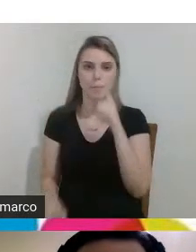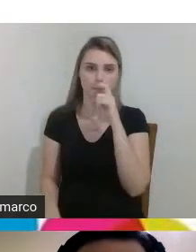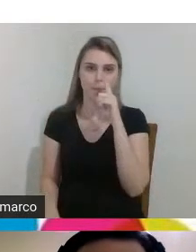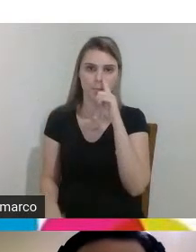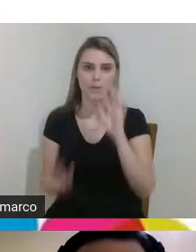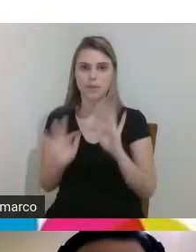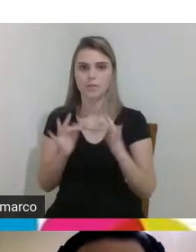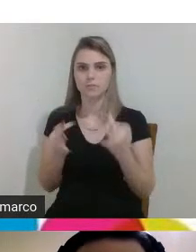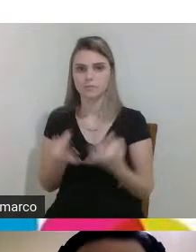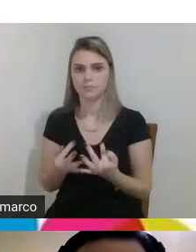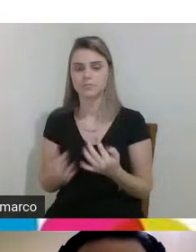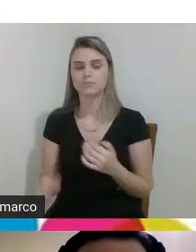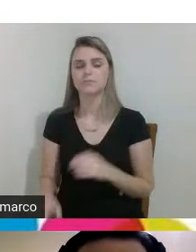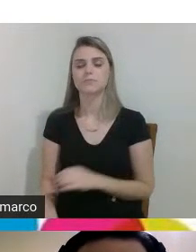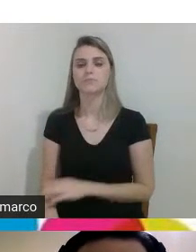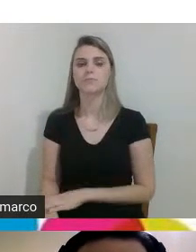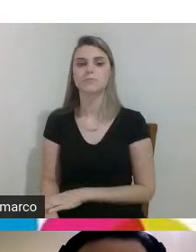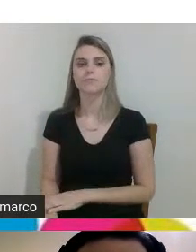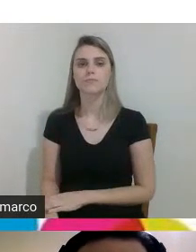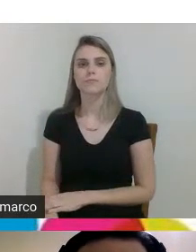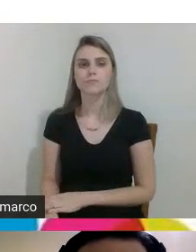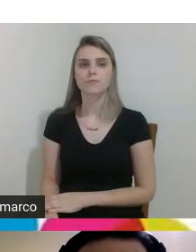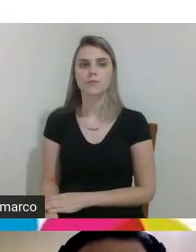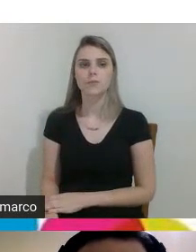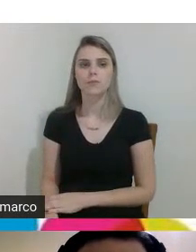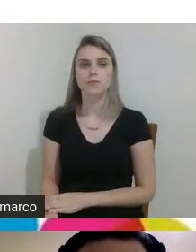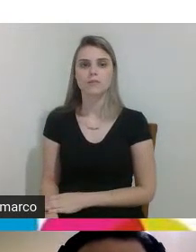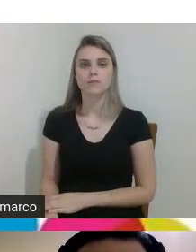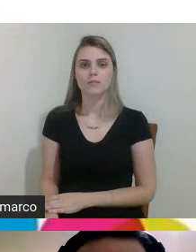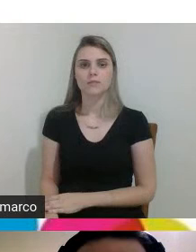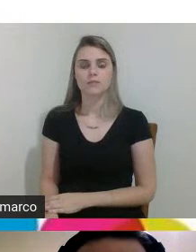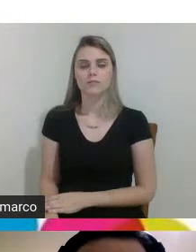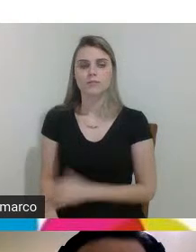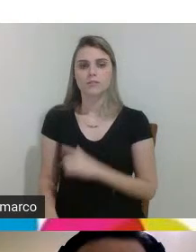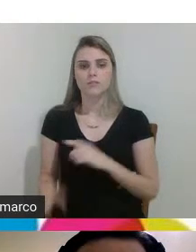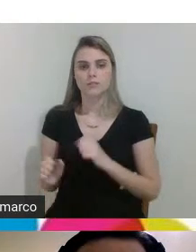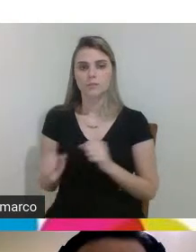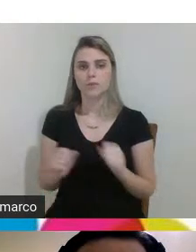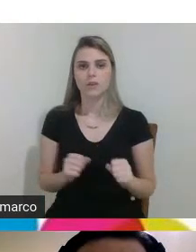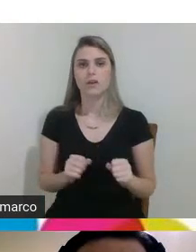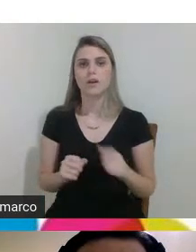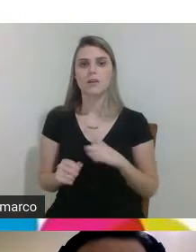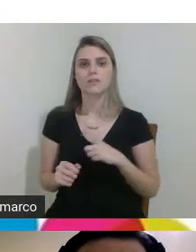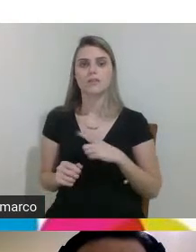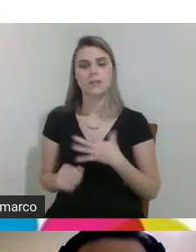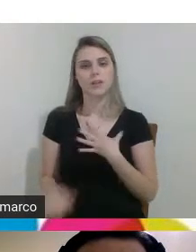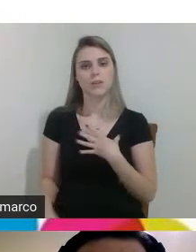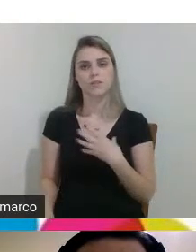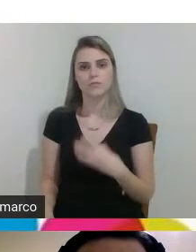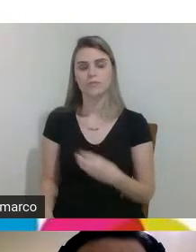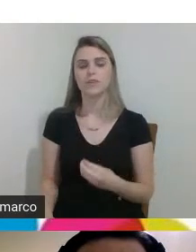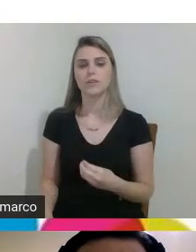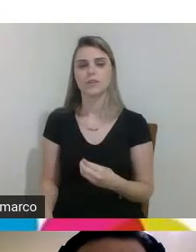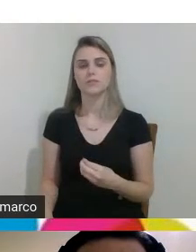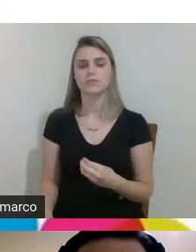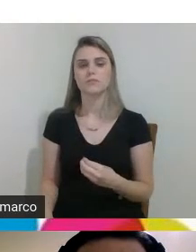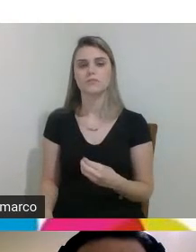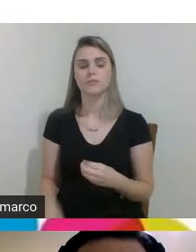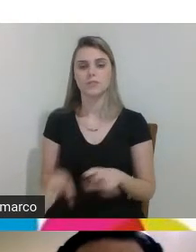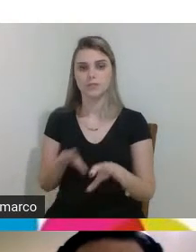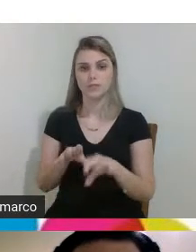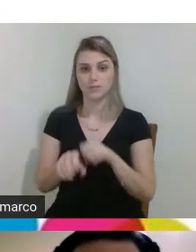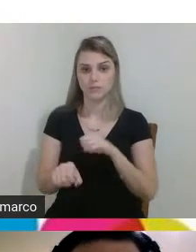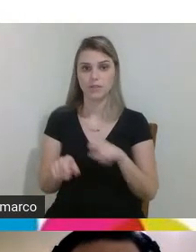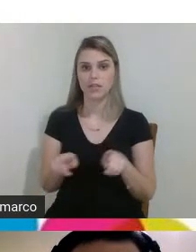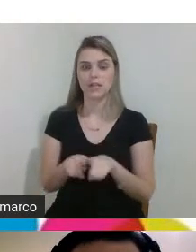familiares não é que nos deixam essa possibilidade de formar não é os seus filhos e suas filhas e a gente